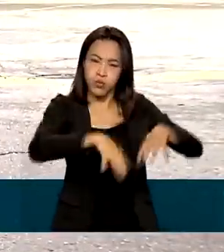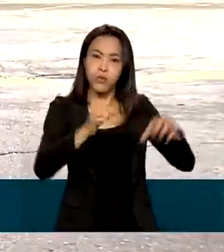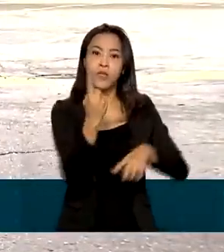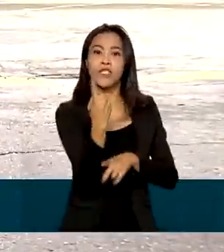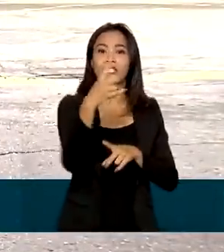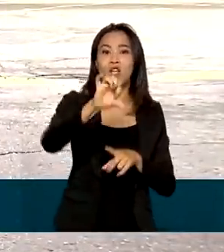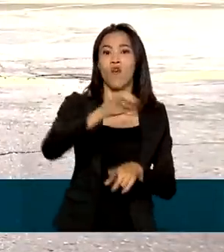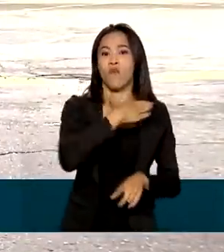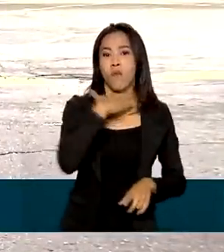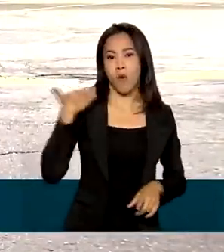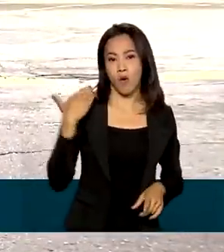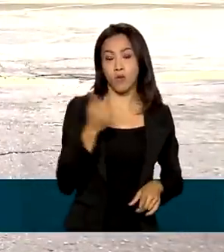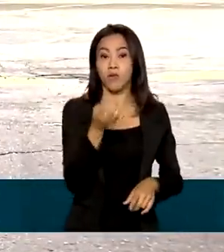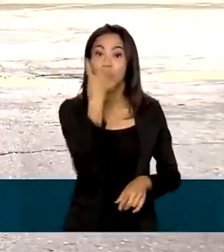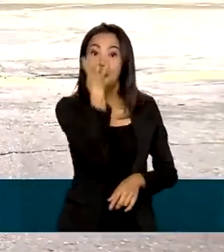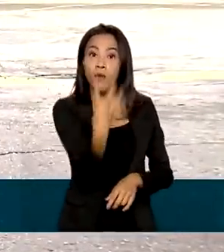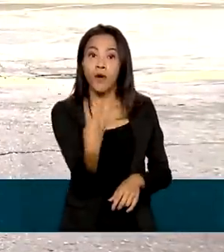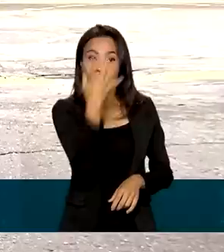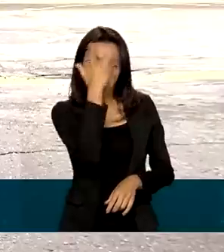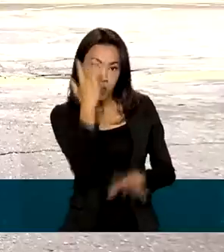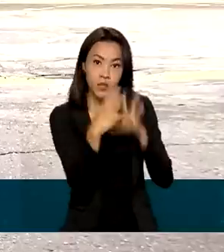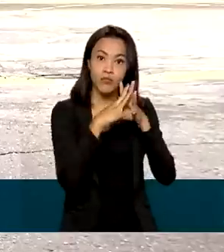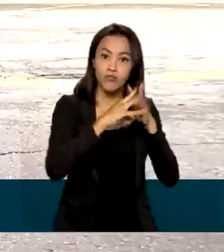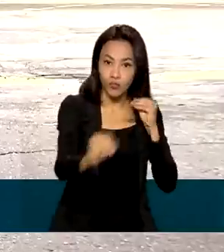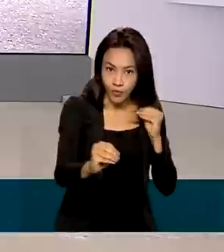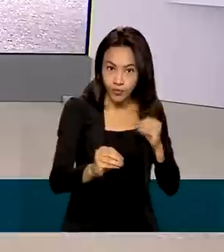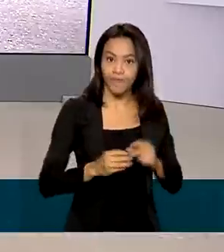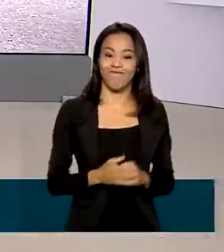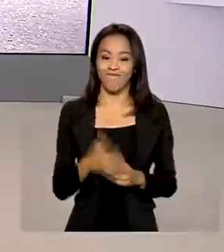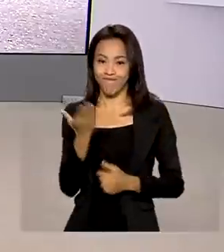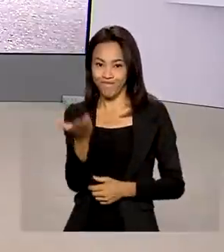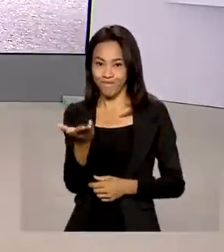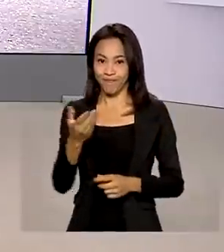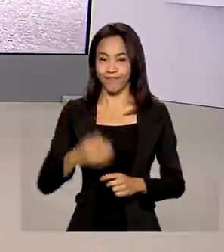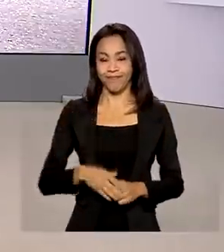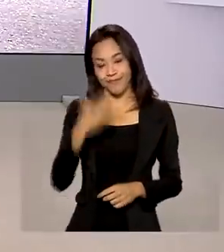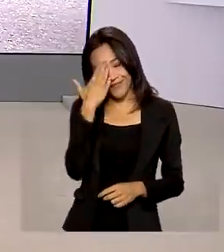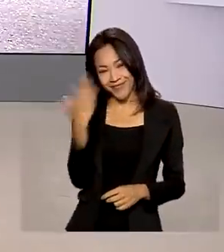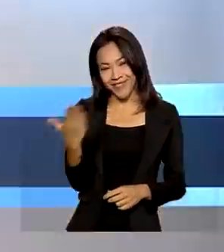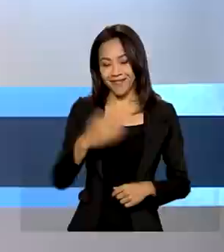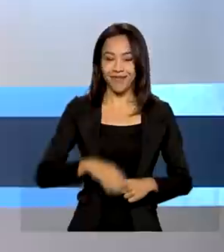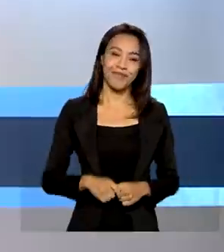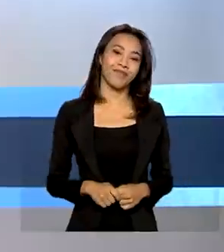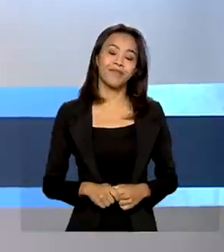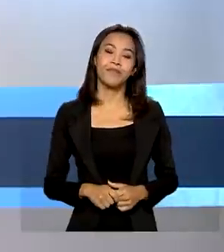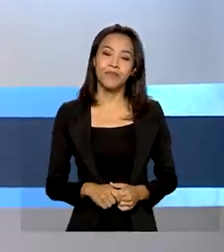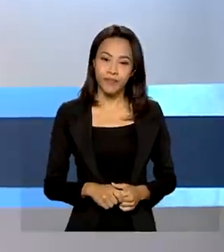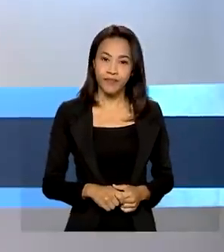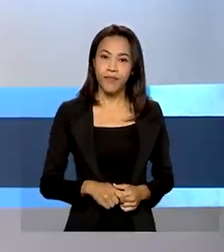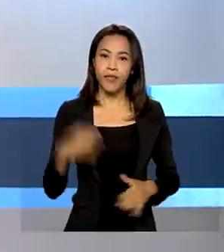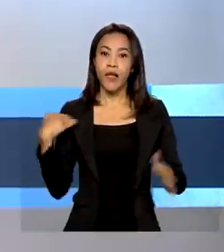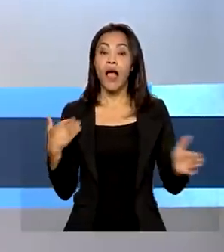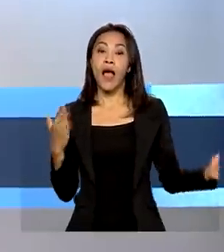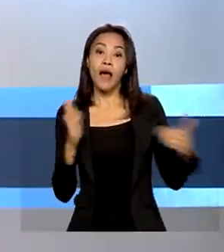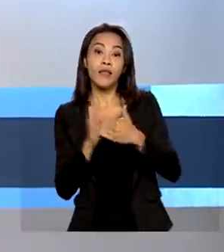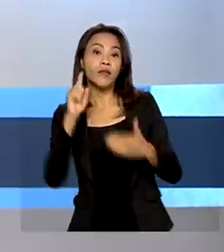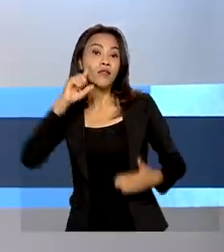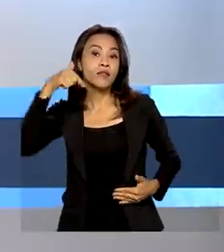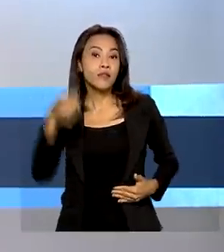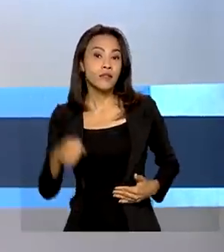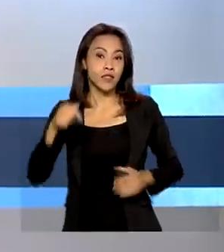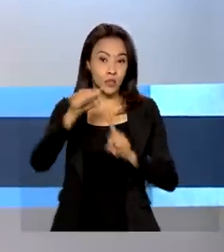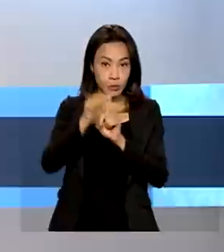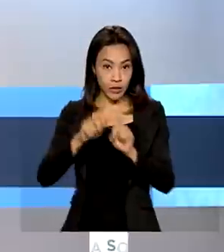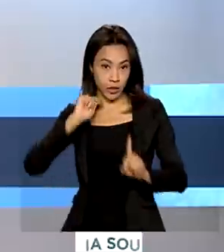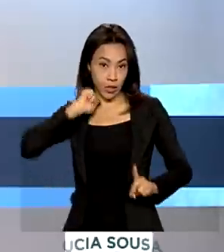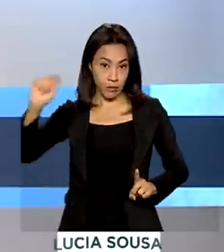mortos e 4 desaparecidos. É com você, Natália. Obrigada, Tiago. Até o dia 7 de abril, Forças